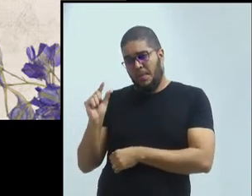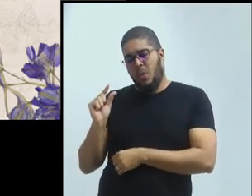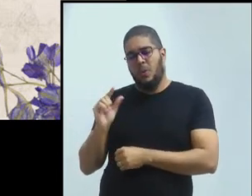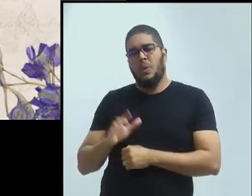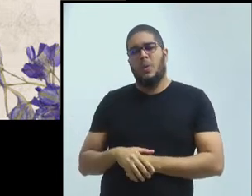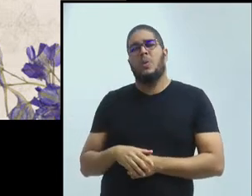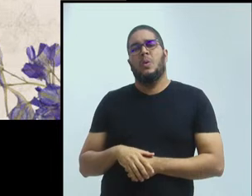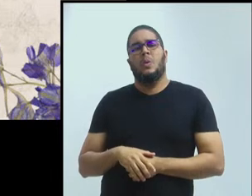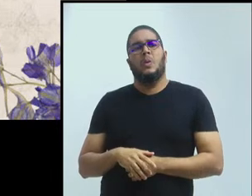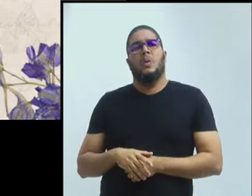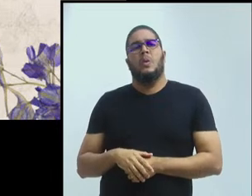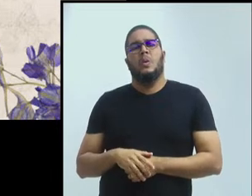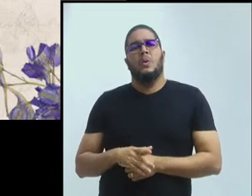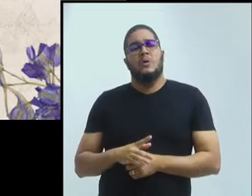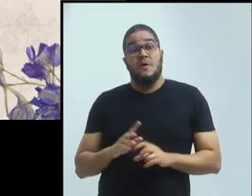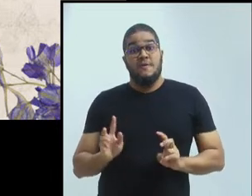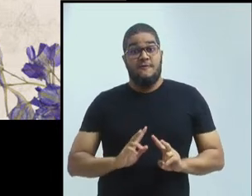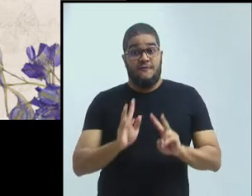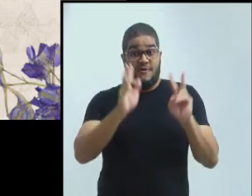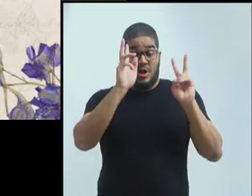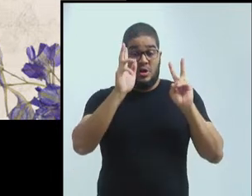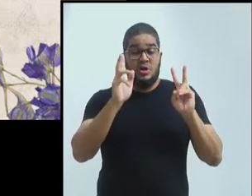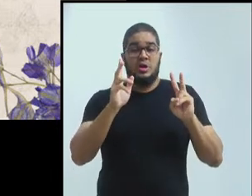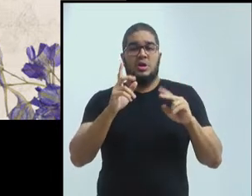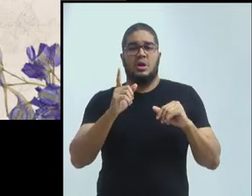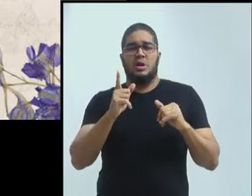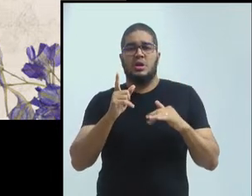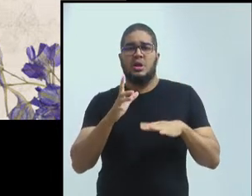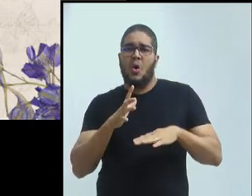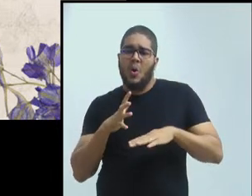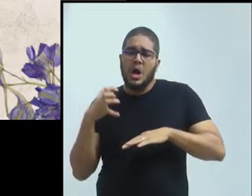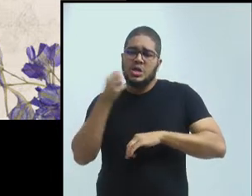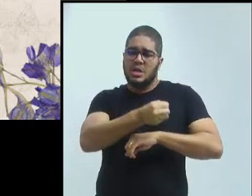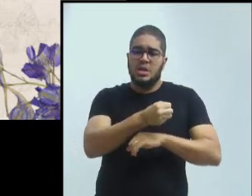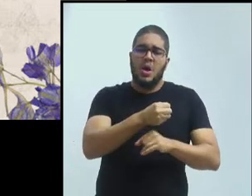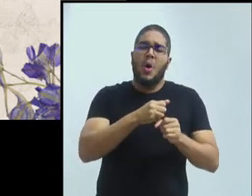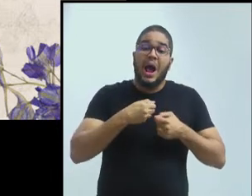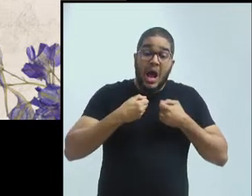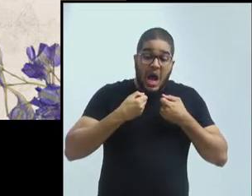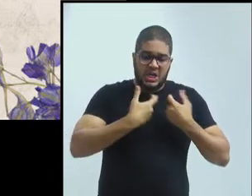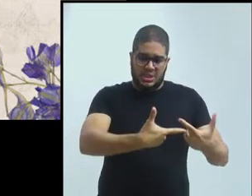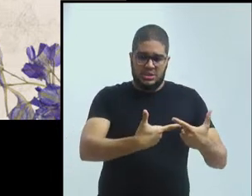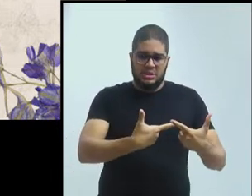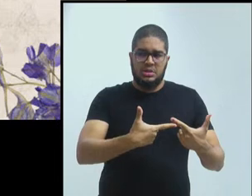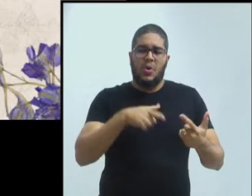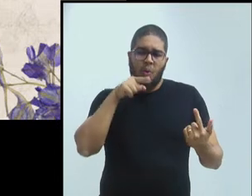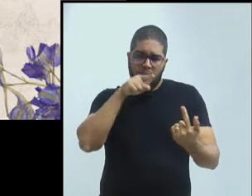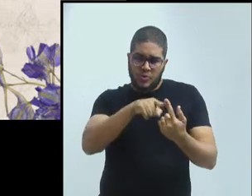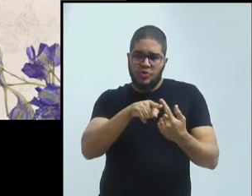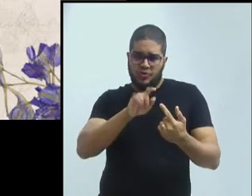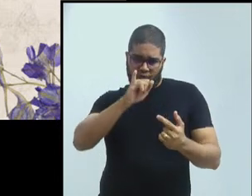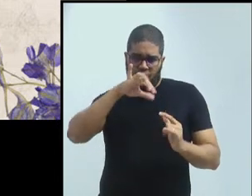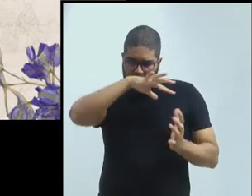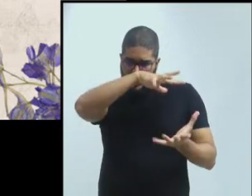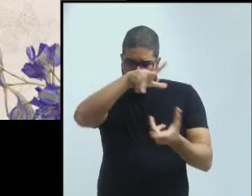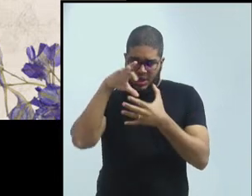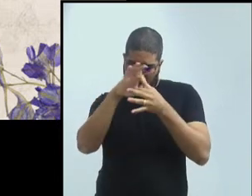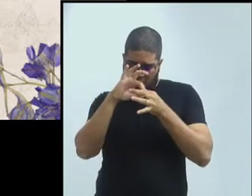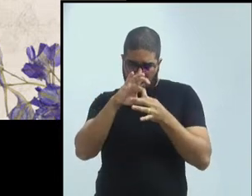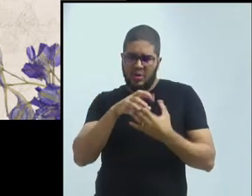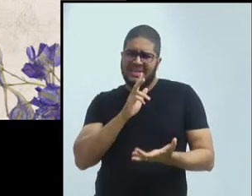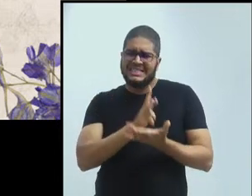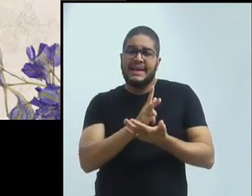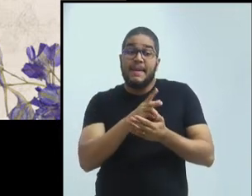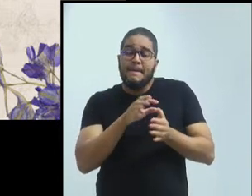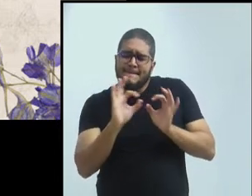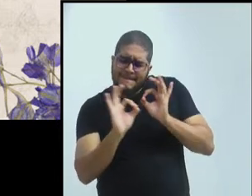valorização da inserção de ações voltadas à internacionalização, tudo no planejamento estratégico. gente tem hoje